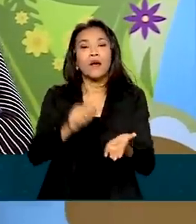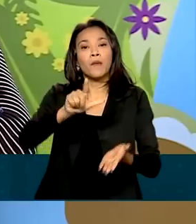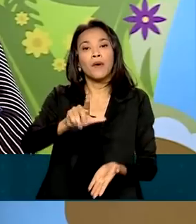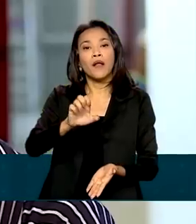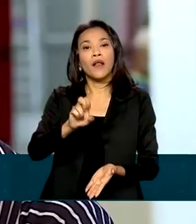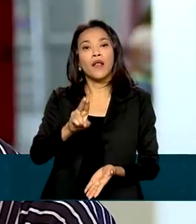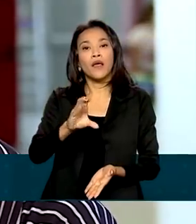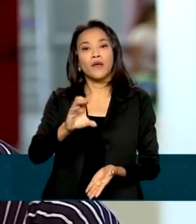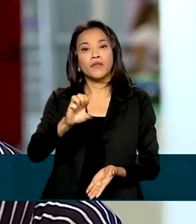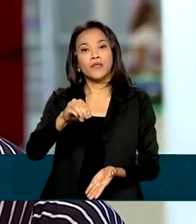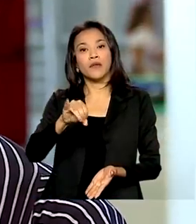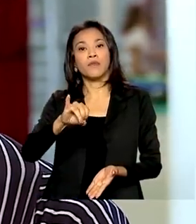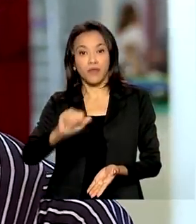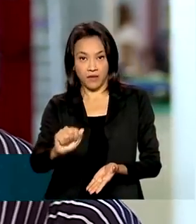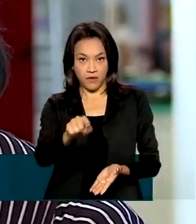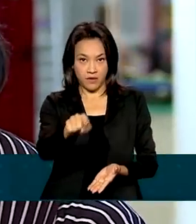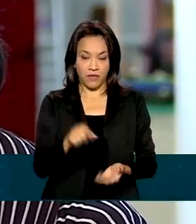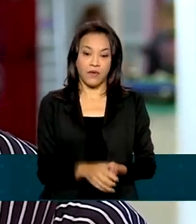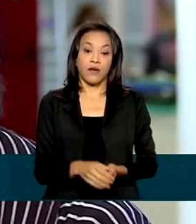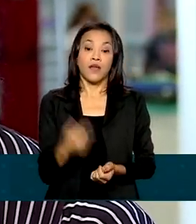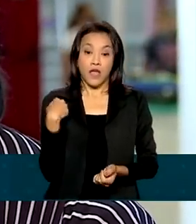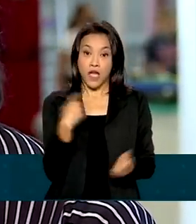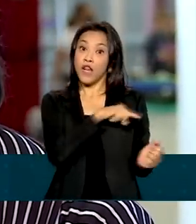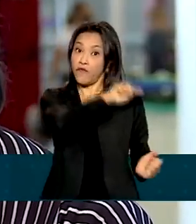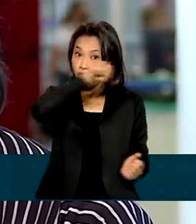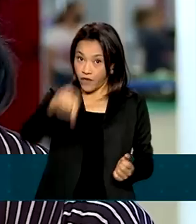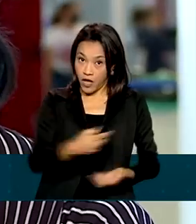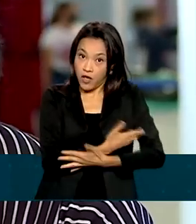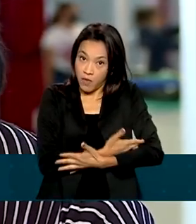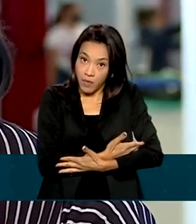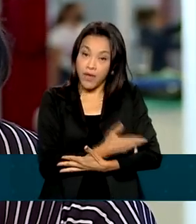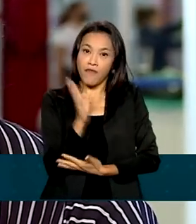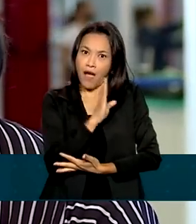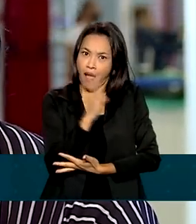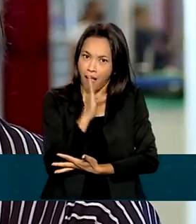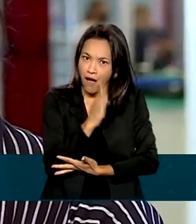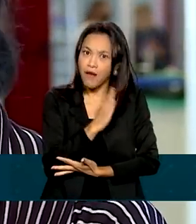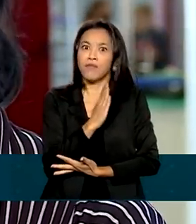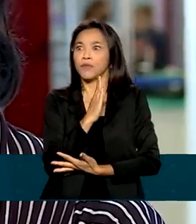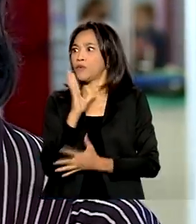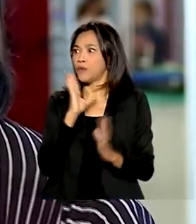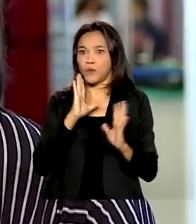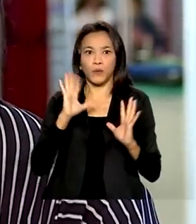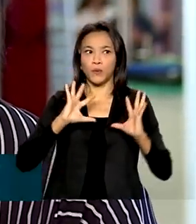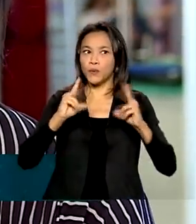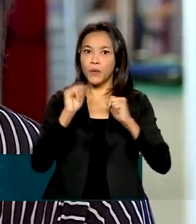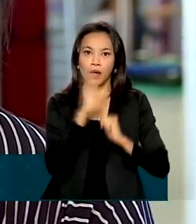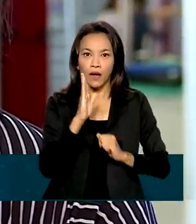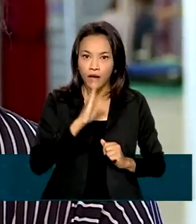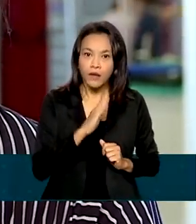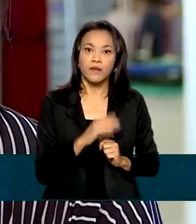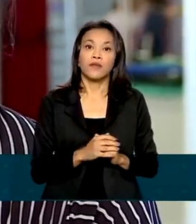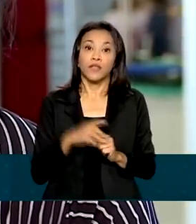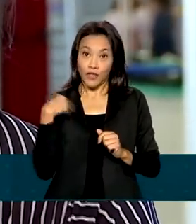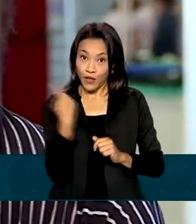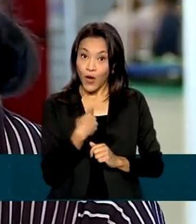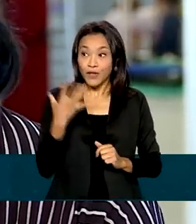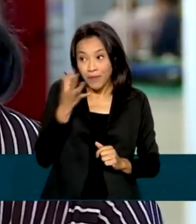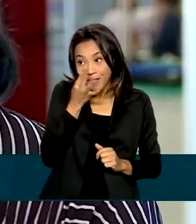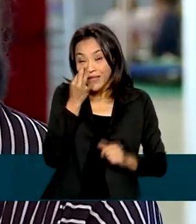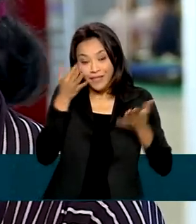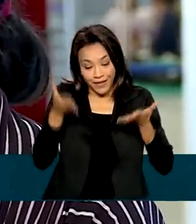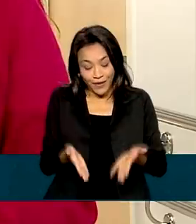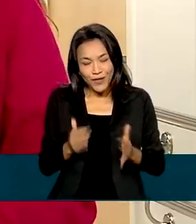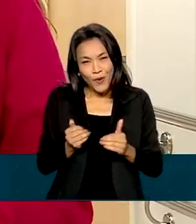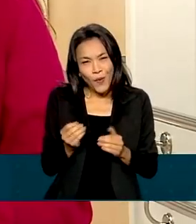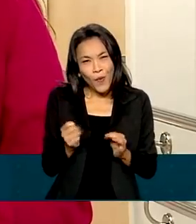aguda. Ele foi encaminhado, a gente veio, começou o tratamento muito rápido, foi tudo muito rápido. E a gente está aqui hoje, já quase